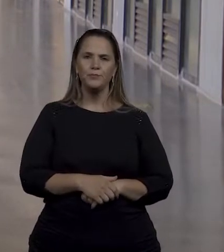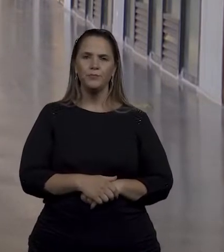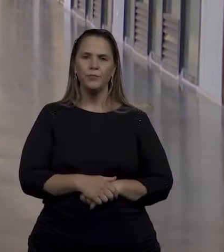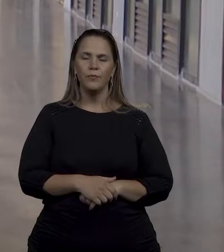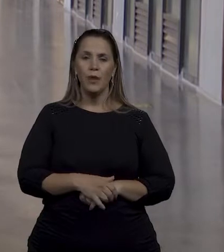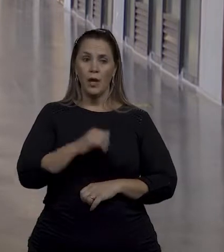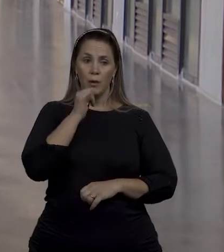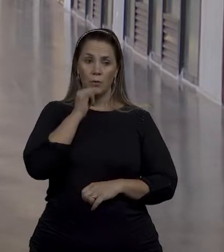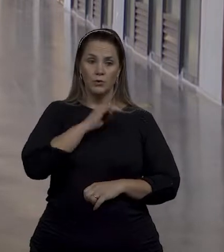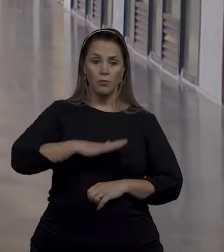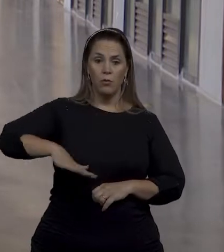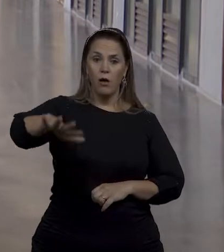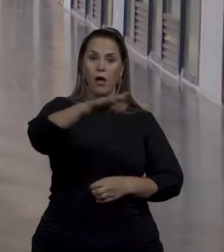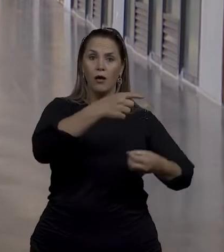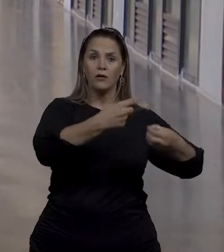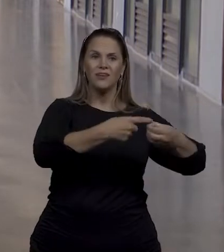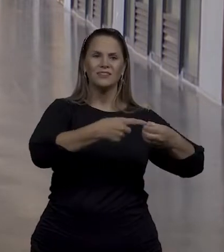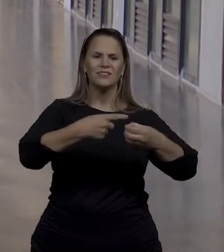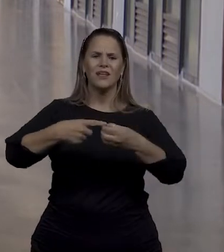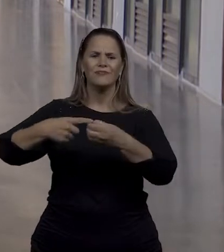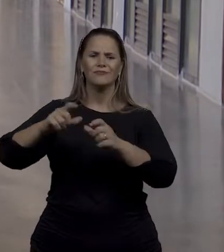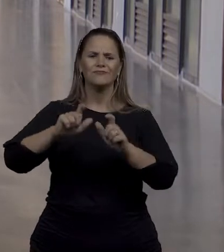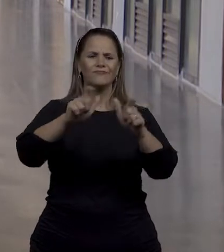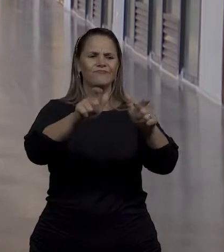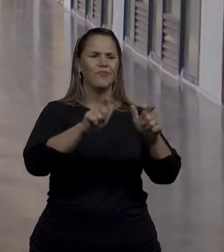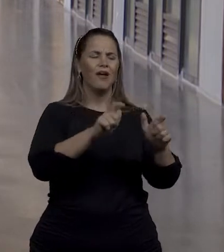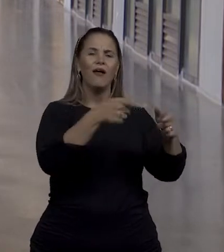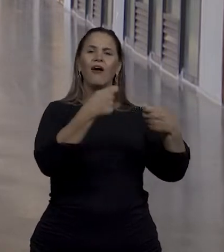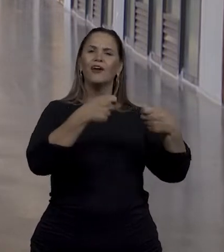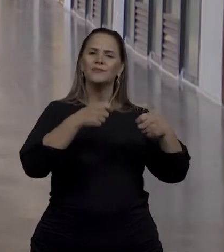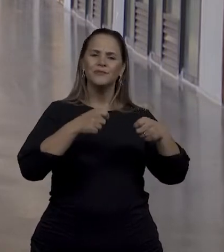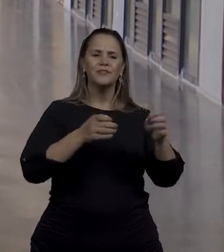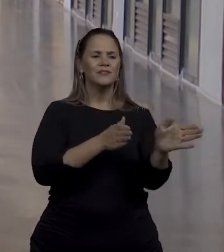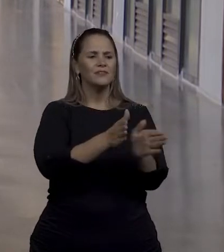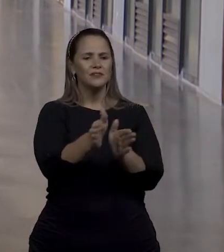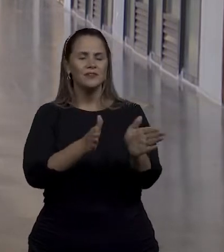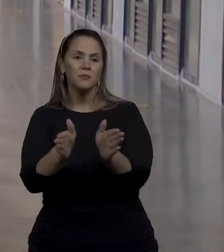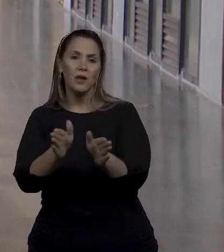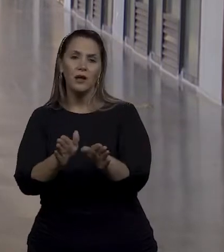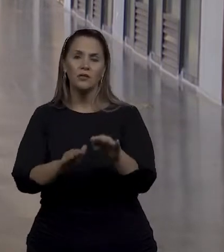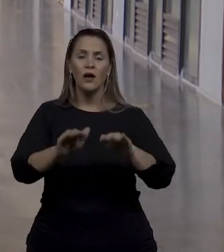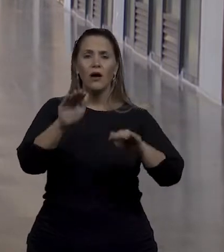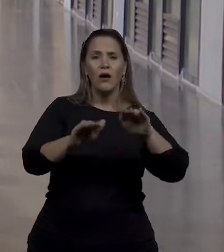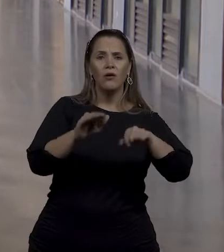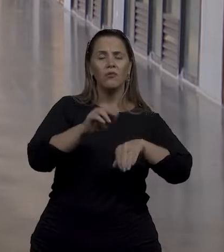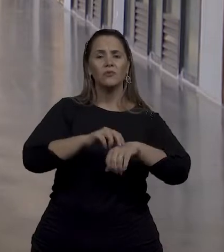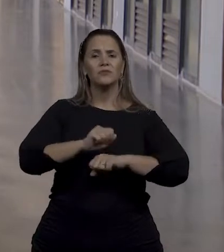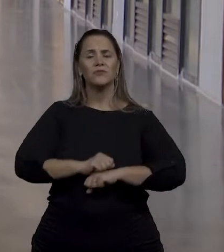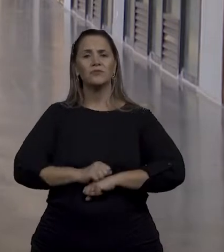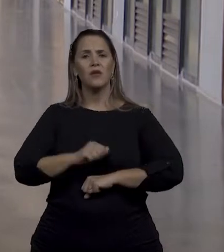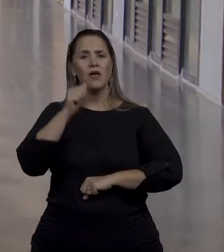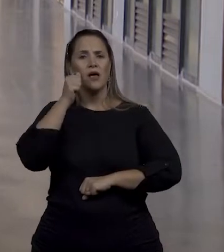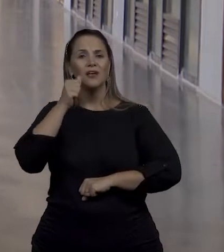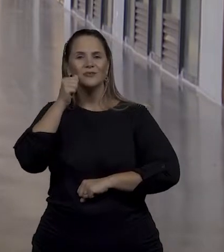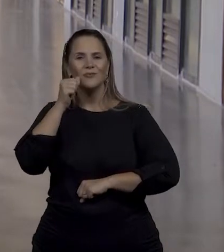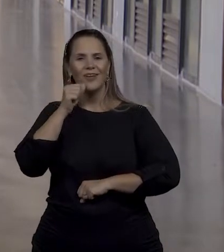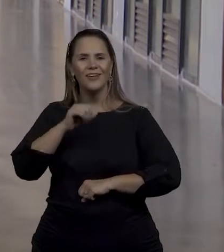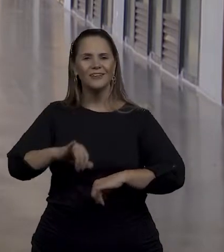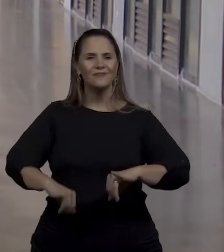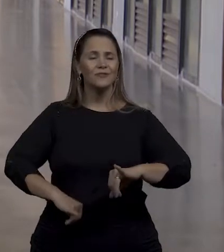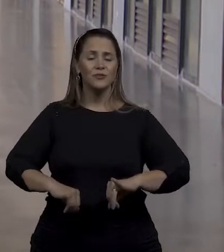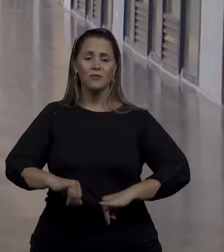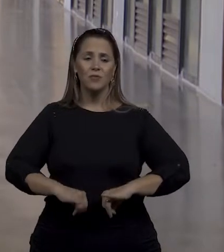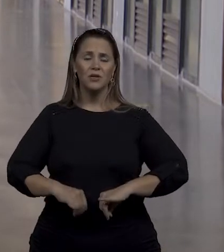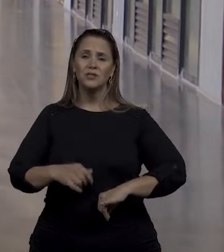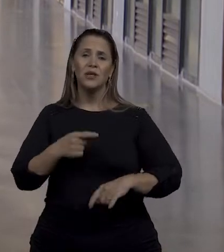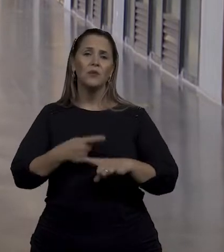urbanística também para esse público. Então, muitas vezes, as mulheres e as pessoas com deficiência de forma geral não